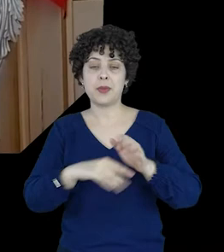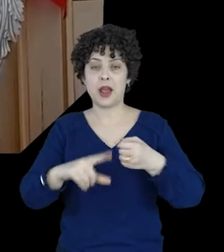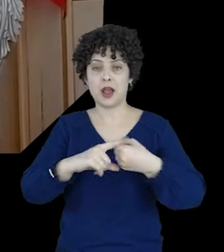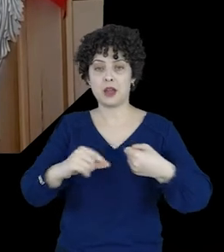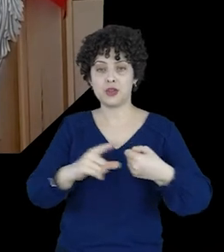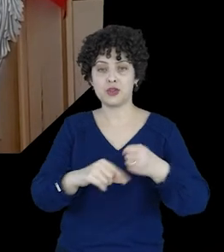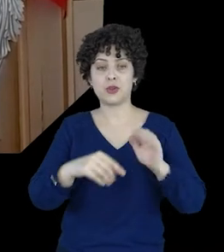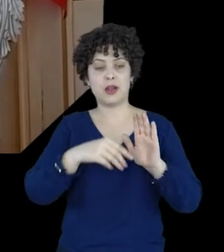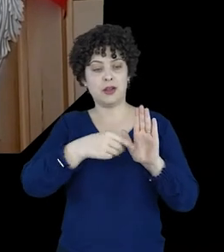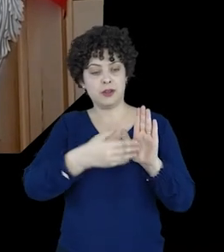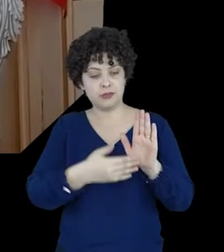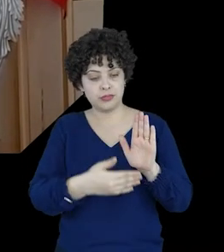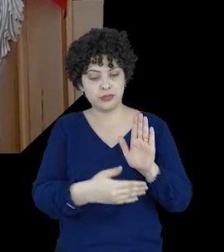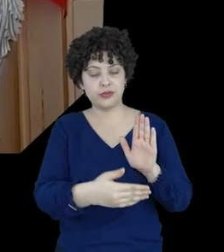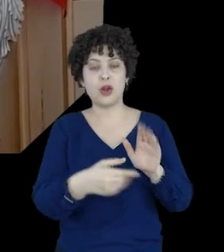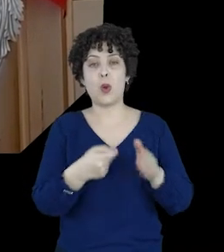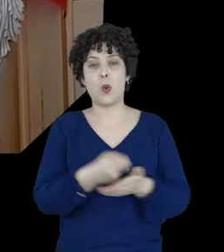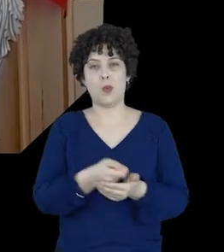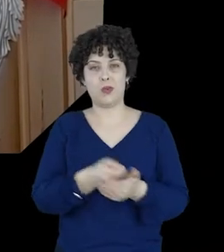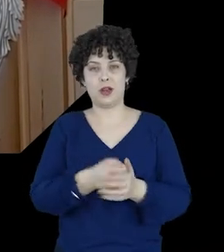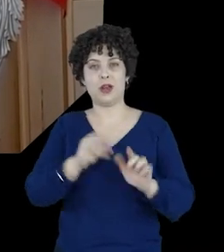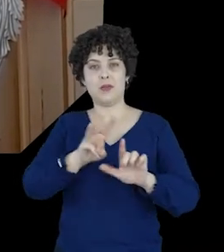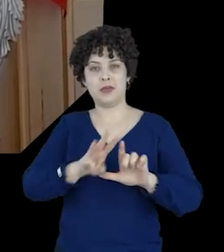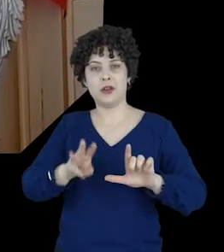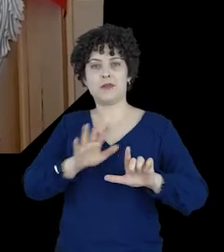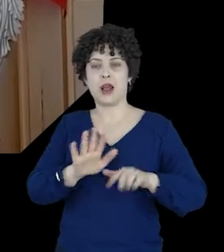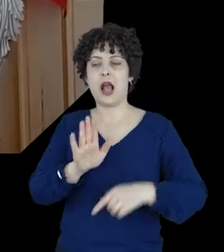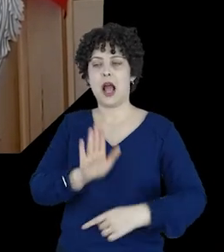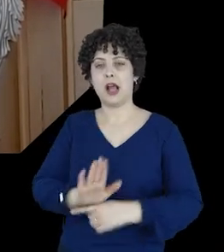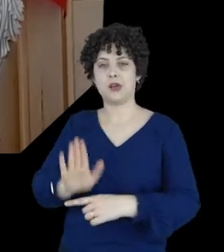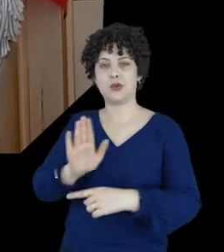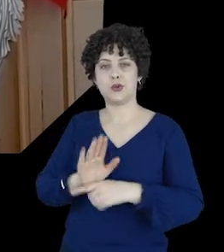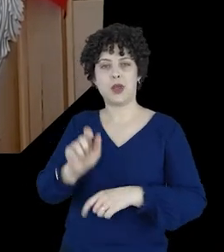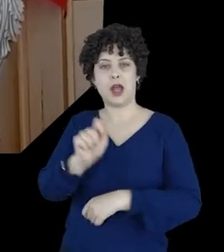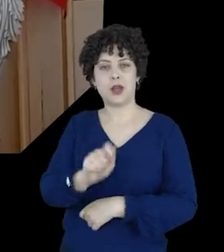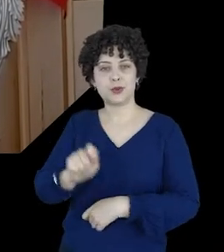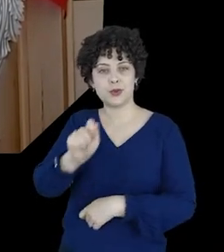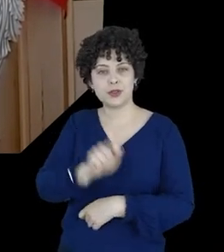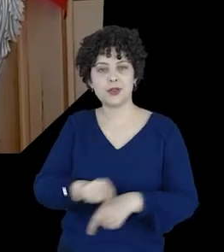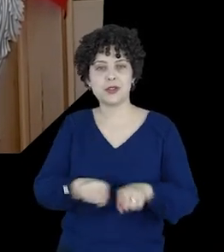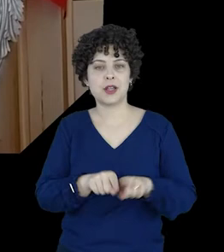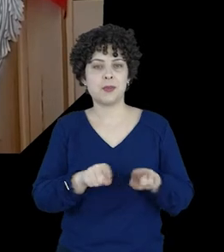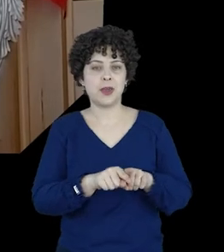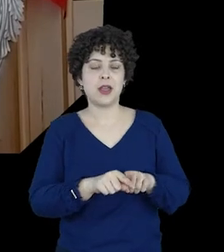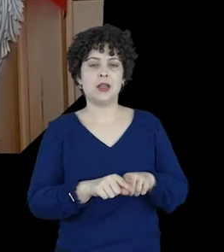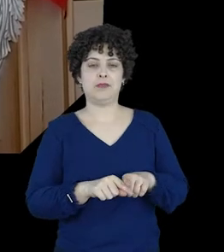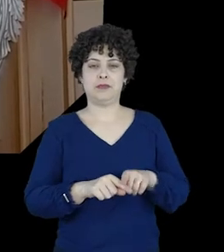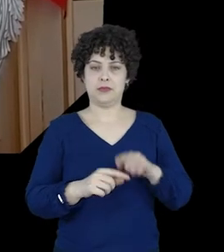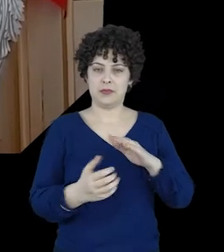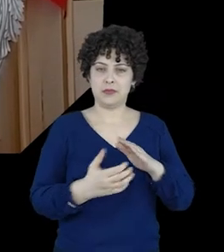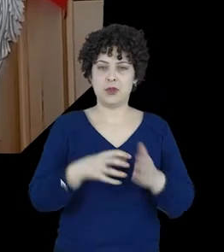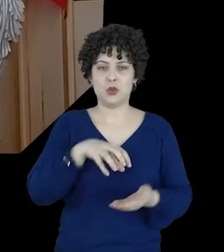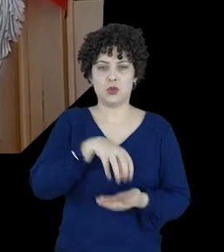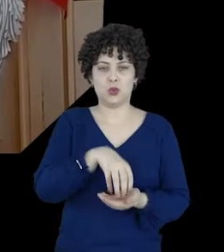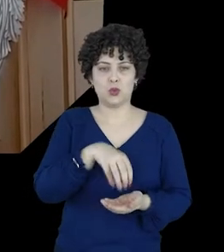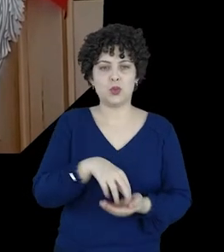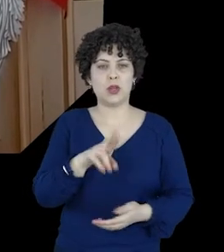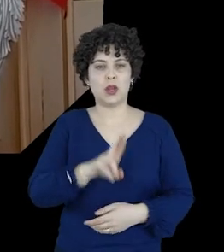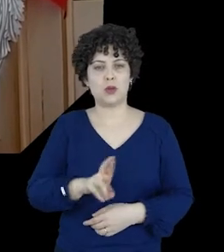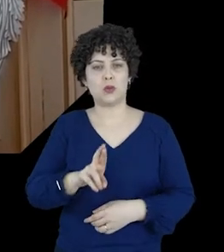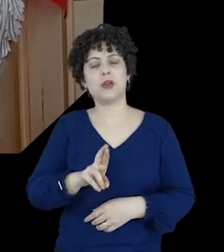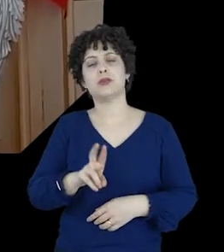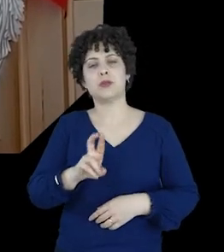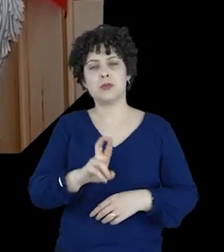dos artigos seguintes que obrigam as plataformas a colaborar com as associações e com os reguladores do audiovisual